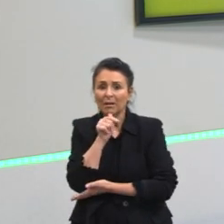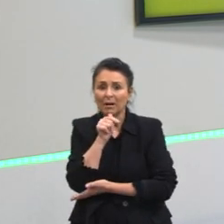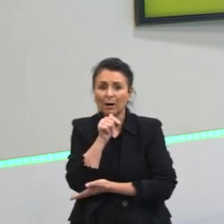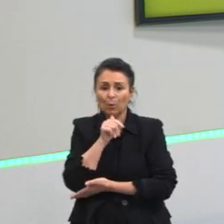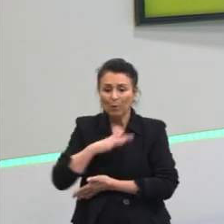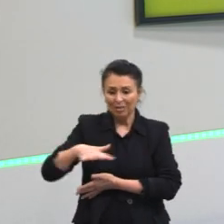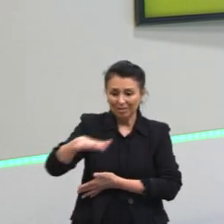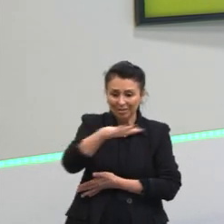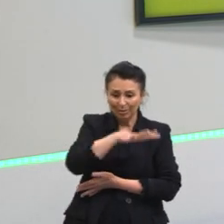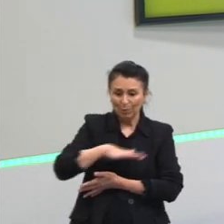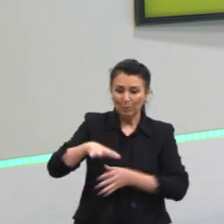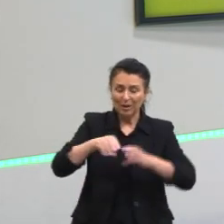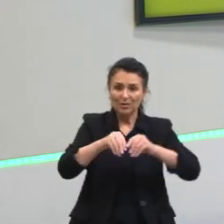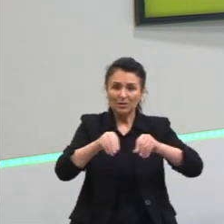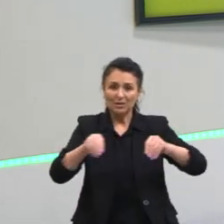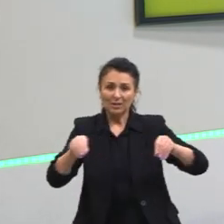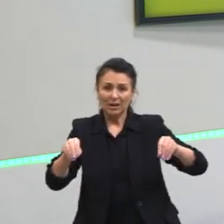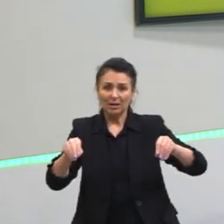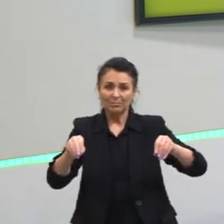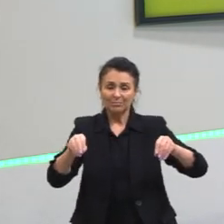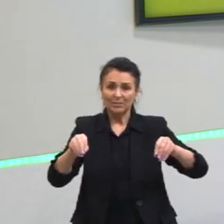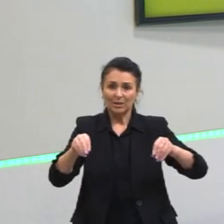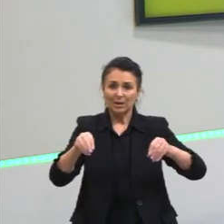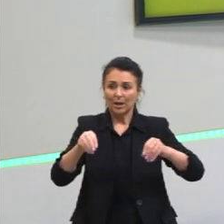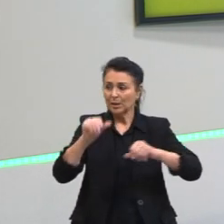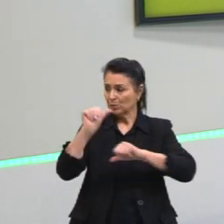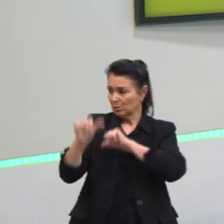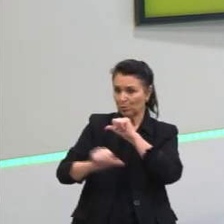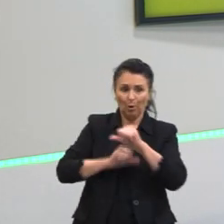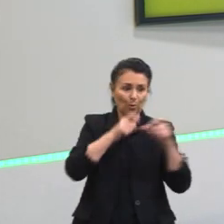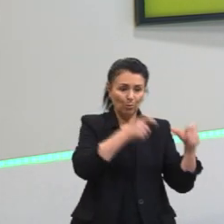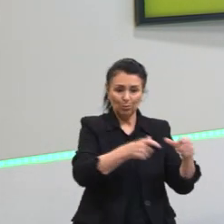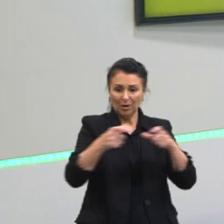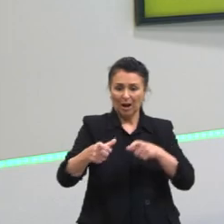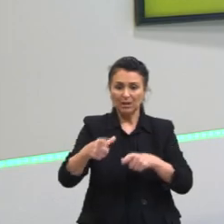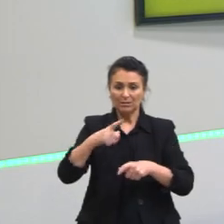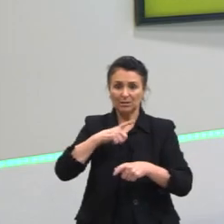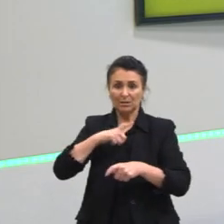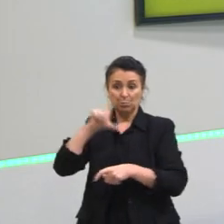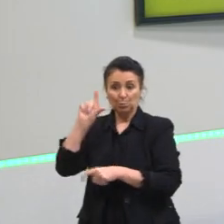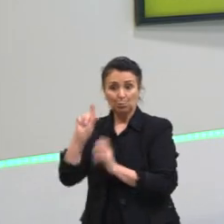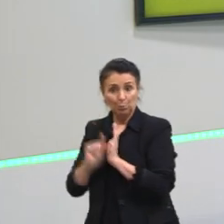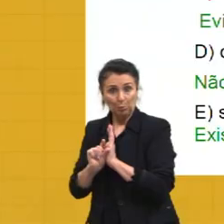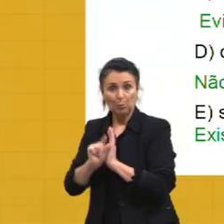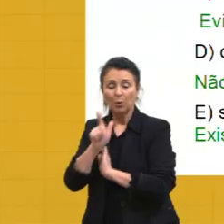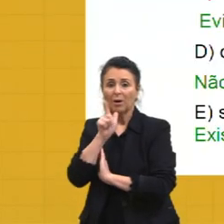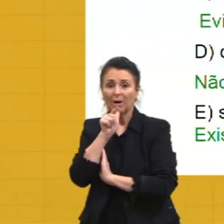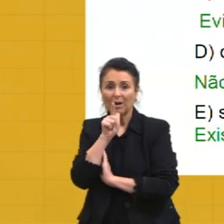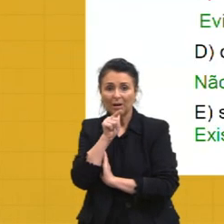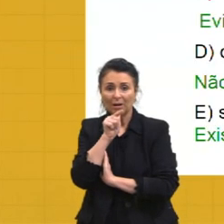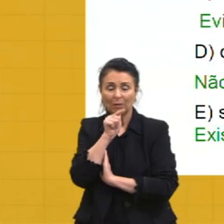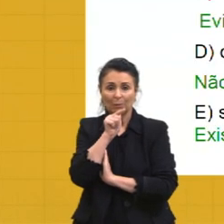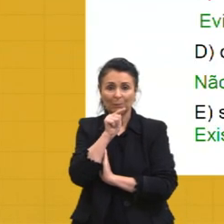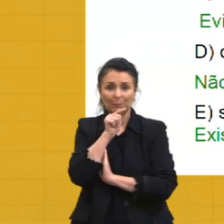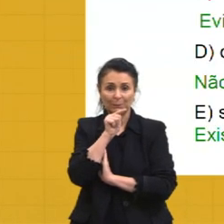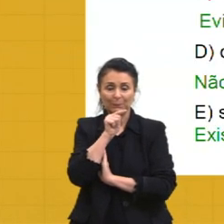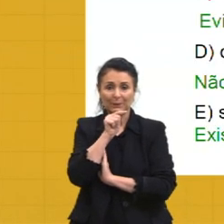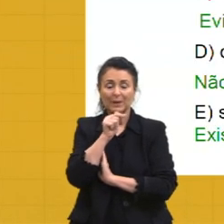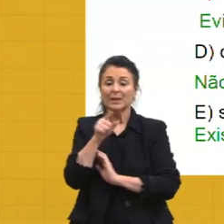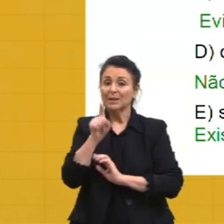ambiente terrestre. Às vezes, eles vão por lugares que tem pouca água no ambiente, né? Ambiente árido. Então,